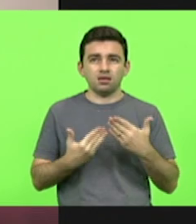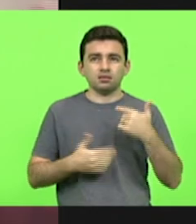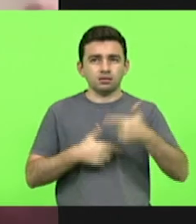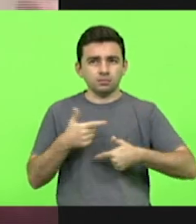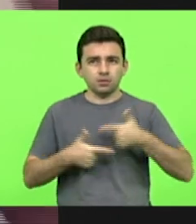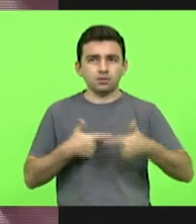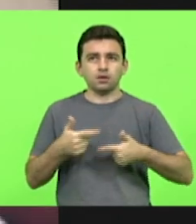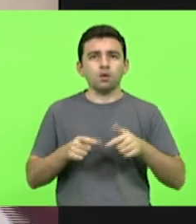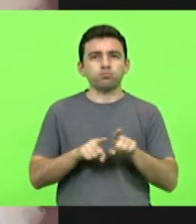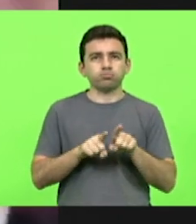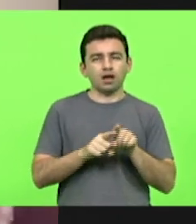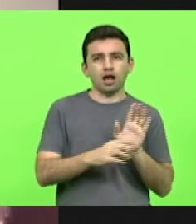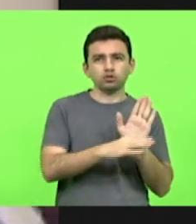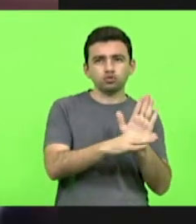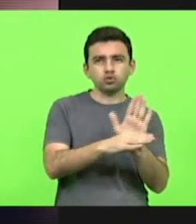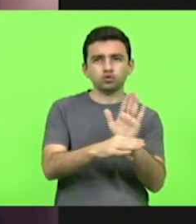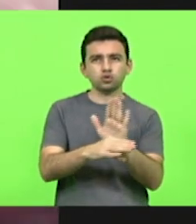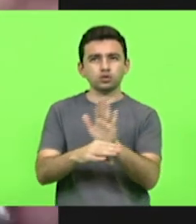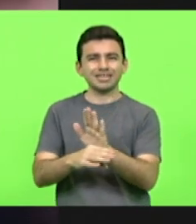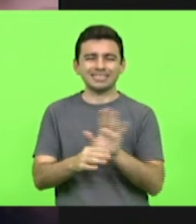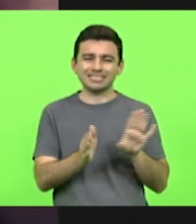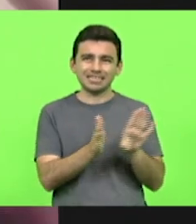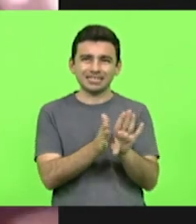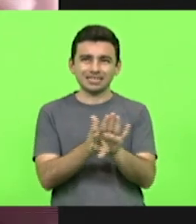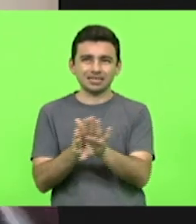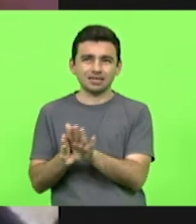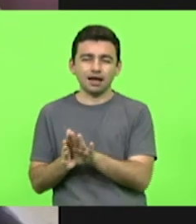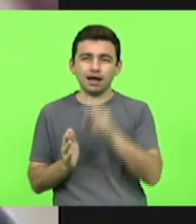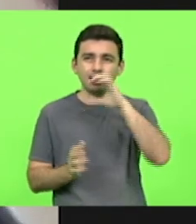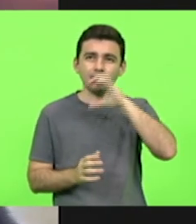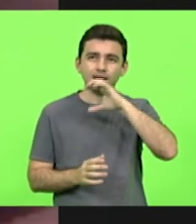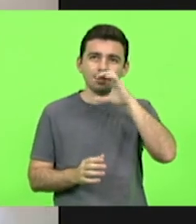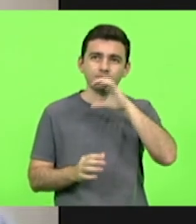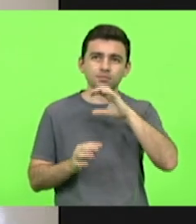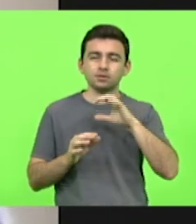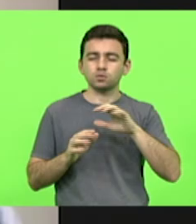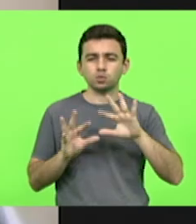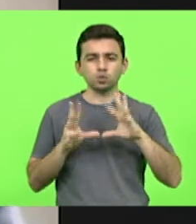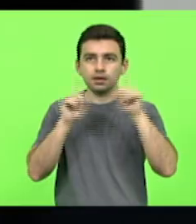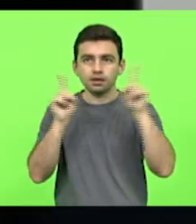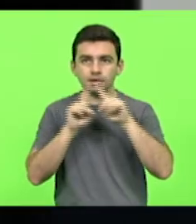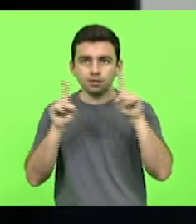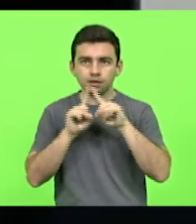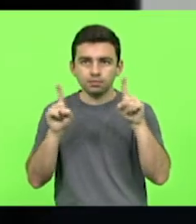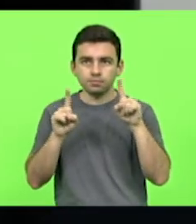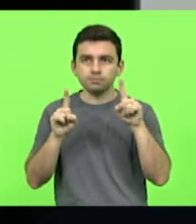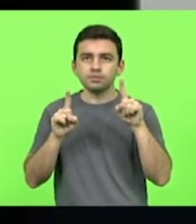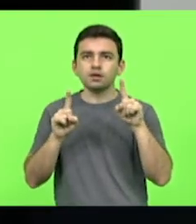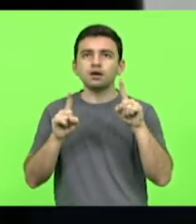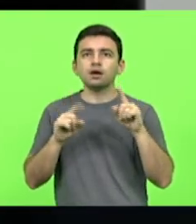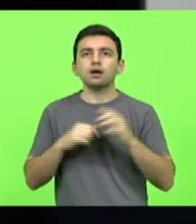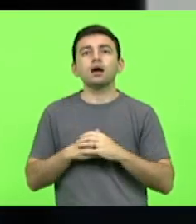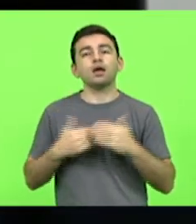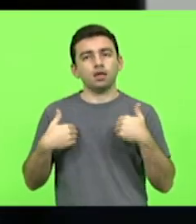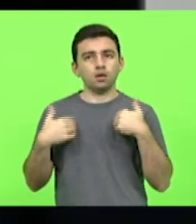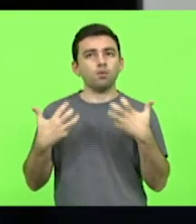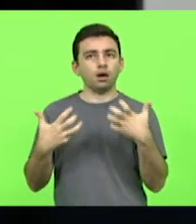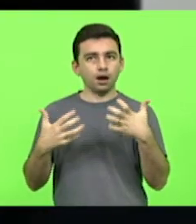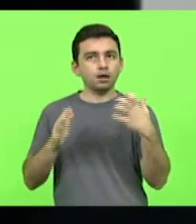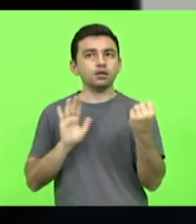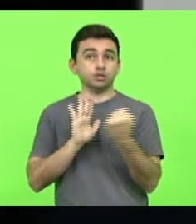auxílio pudesse chegar rapidamente às famílias atendidas. Eu quero aqui registrar